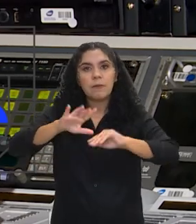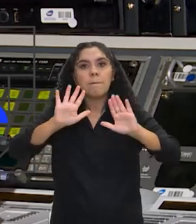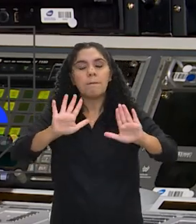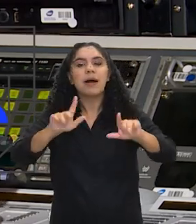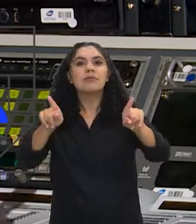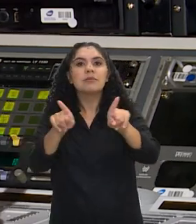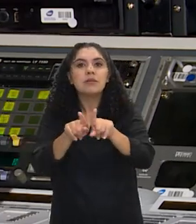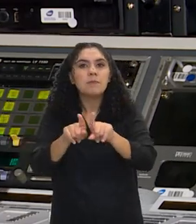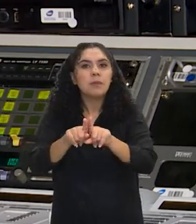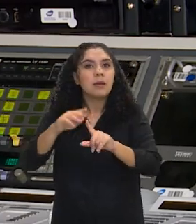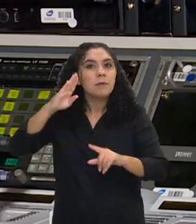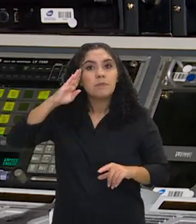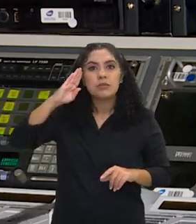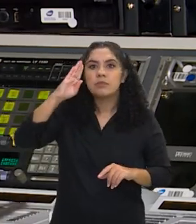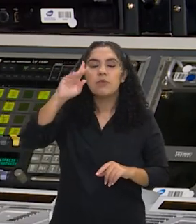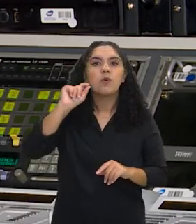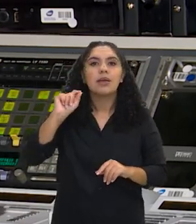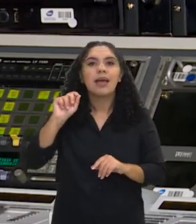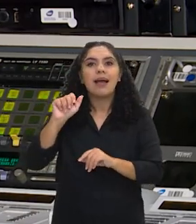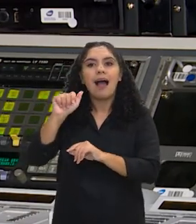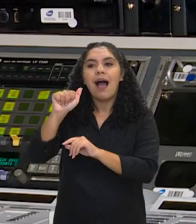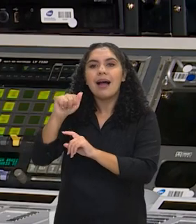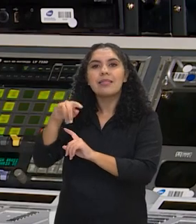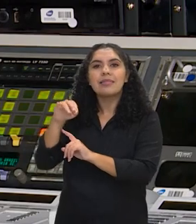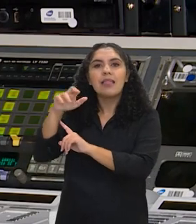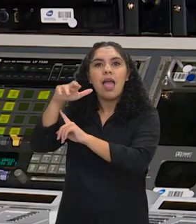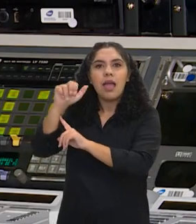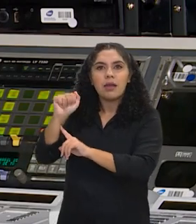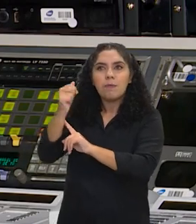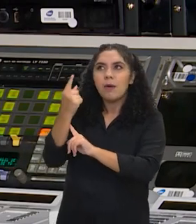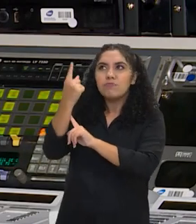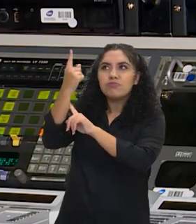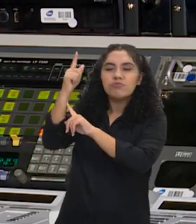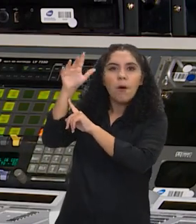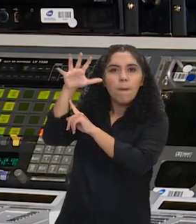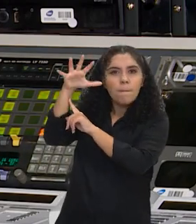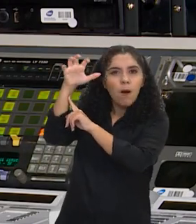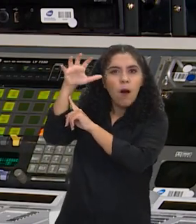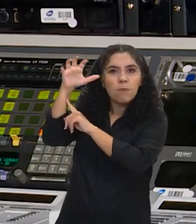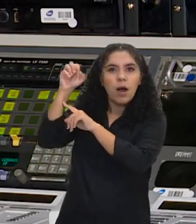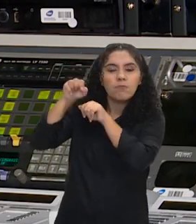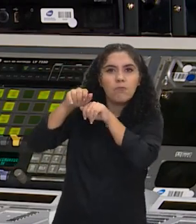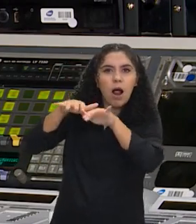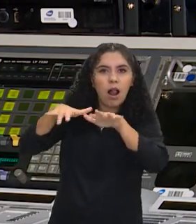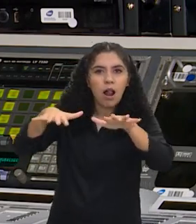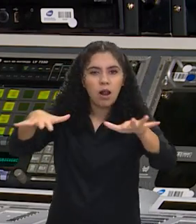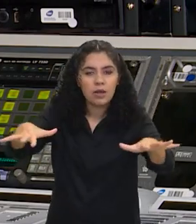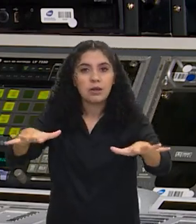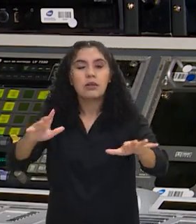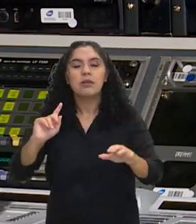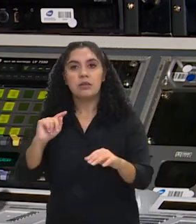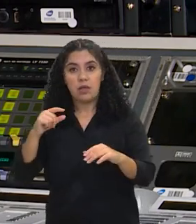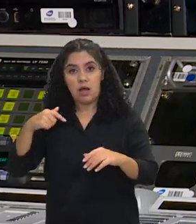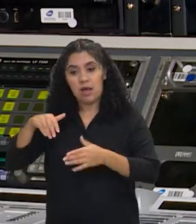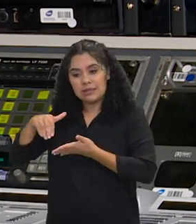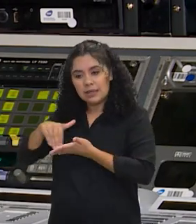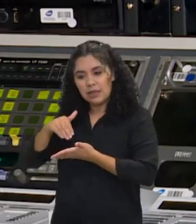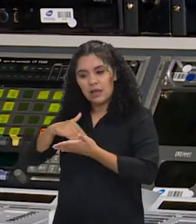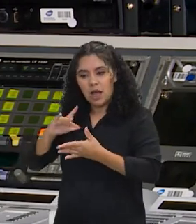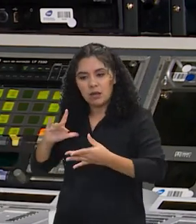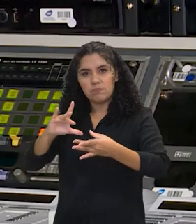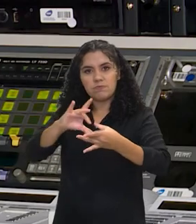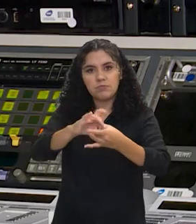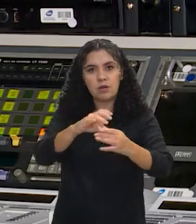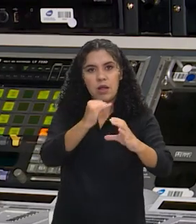e televisões dependem do alcance específico, dependem de você ter uma antena naquela localidade. Então, a gente foi construindo, junto com a IBC,